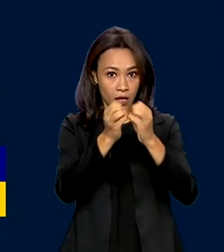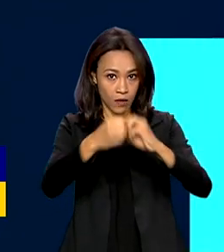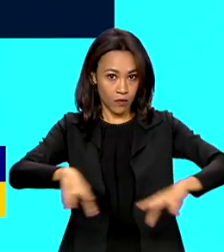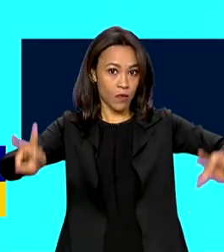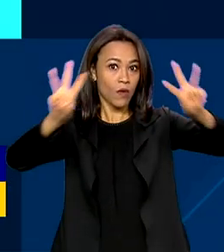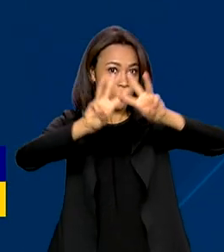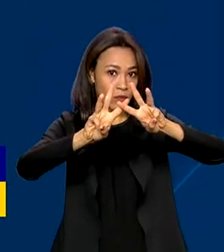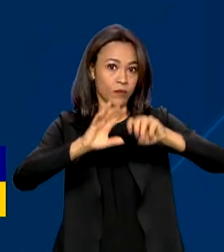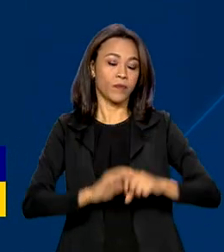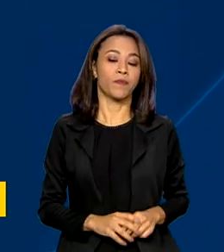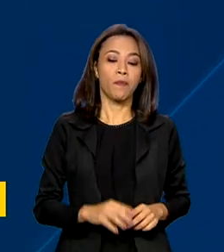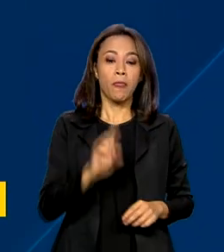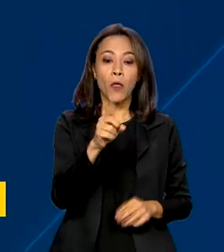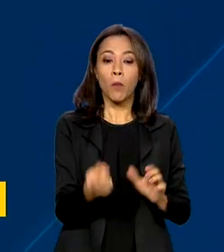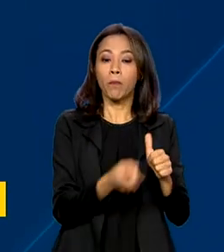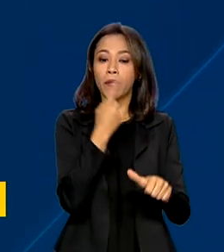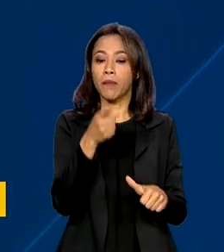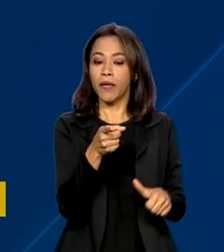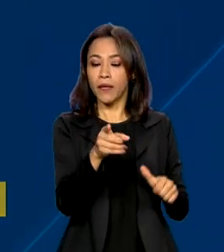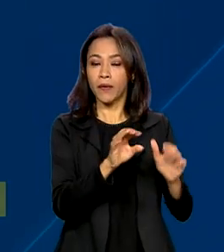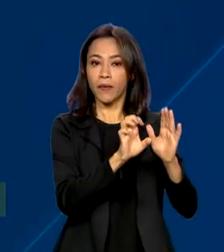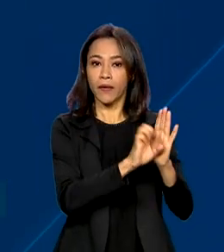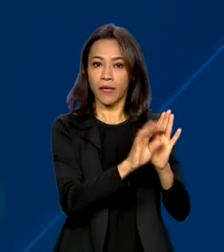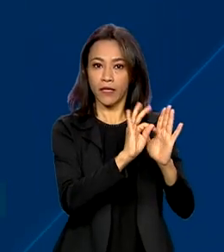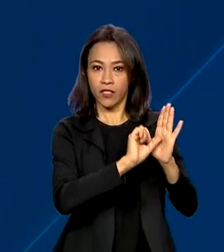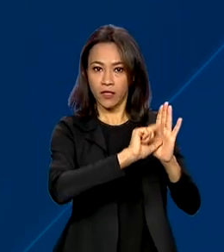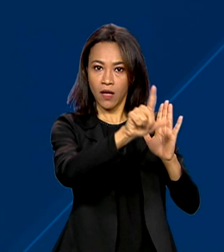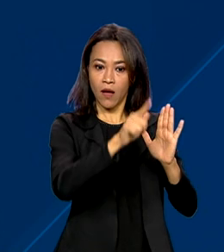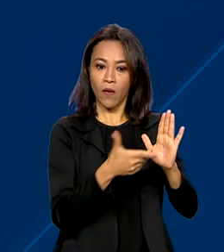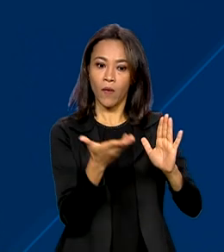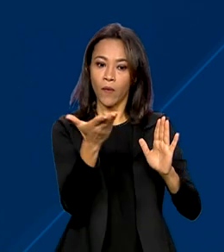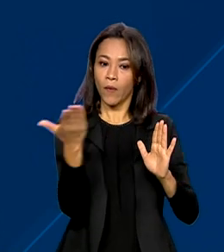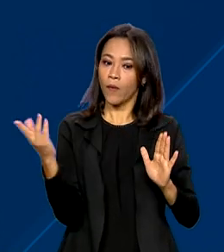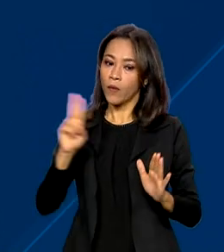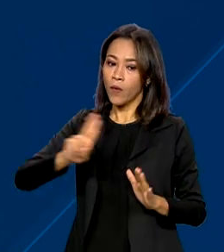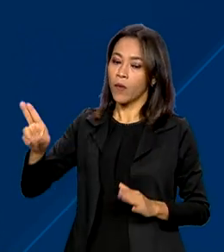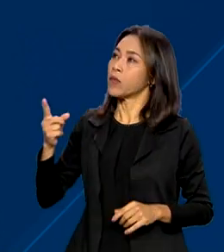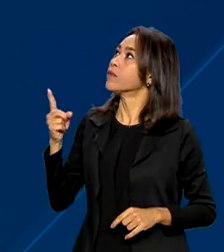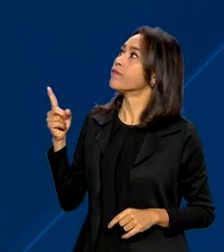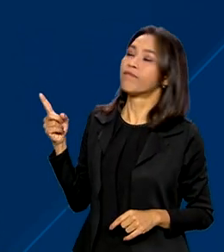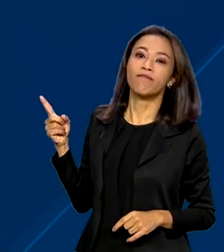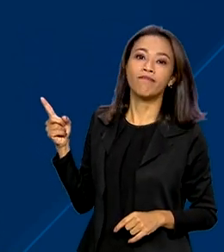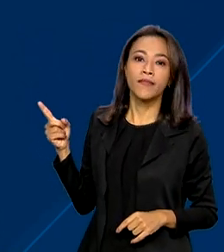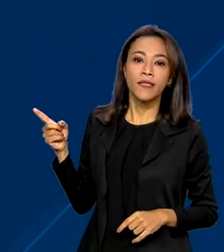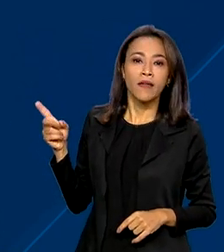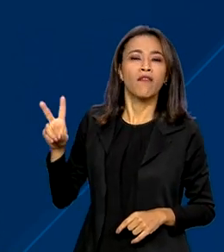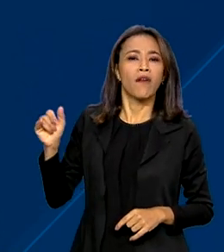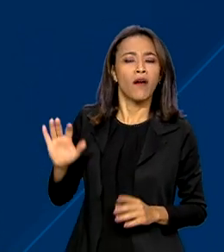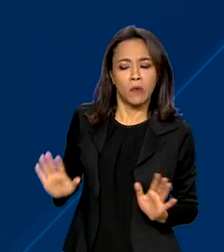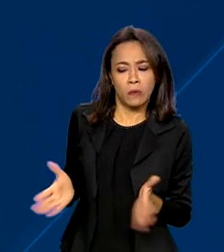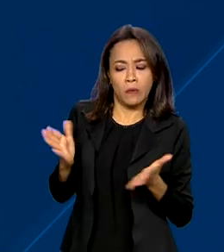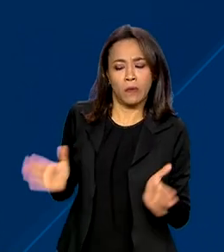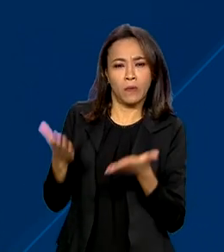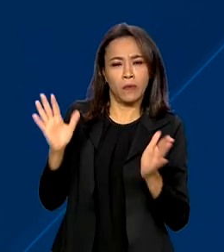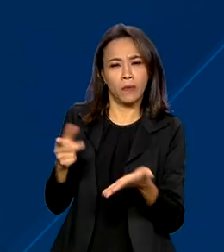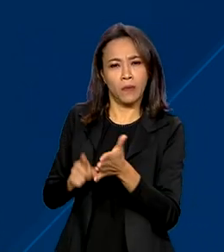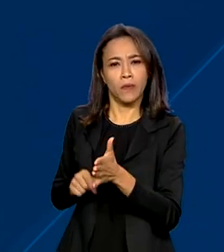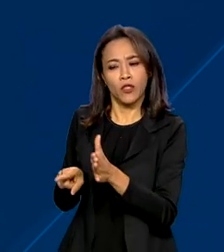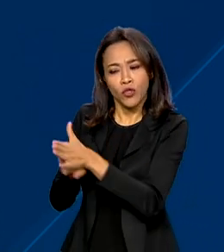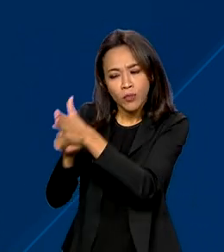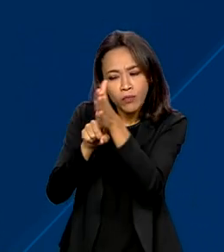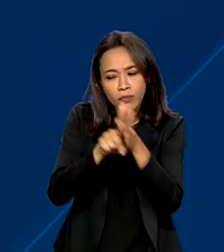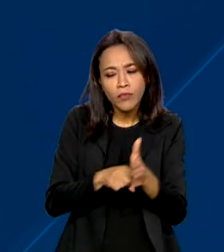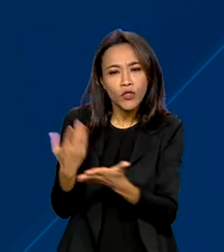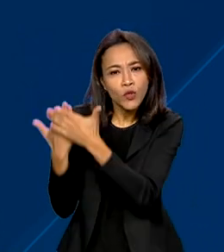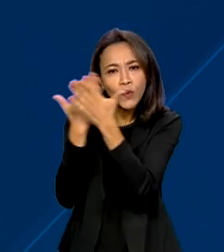O primeiro edital é o Feira de Ciências Escola Azul, que vai fomentar trabalhos científicos de estudantes